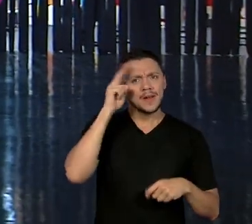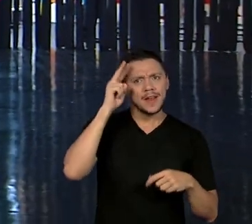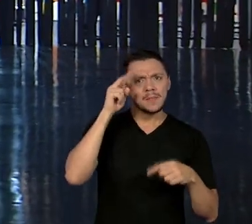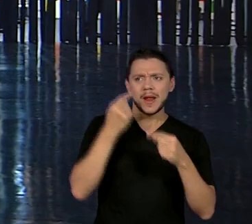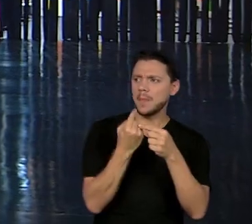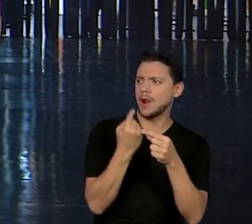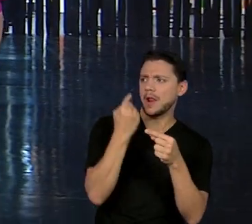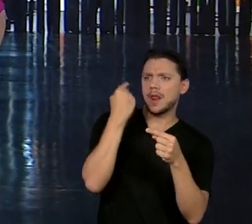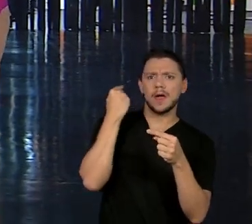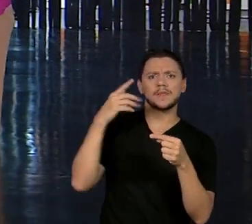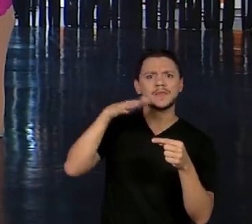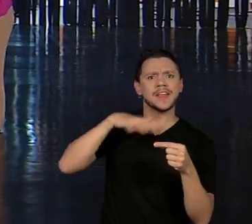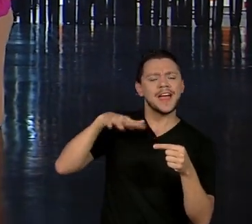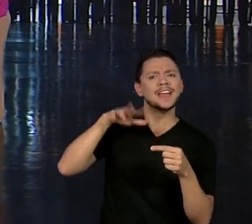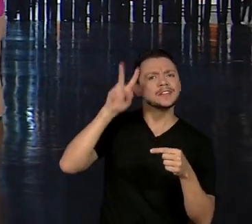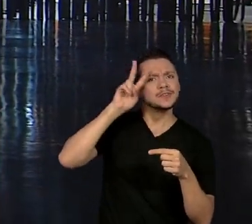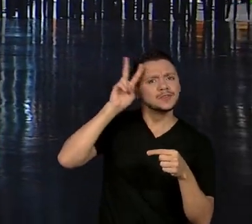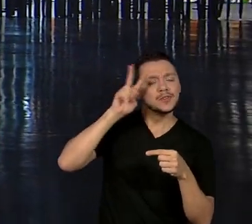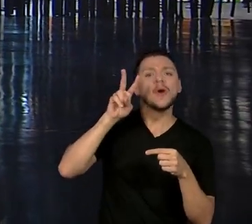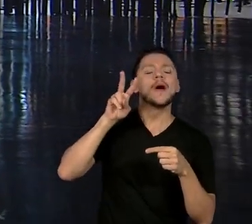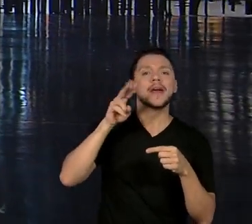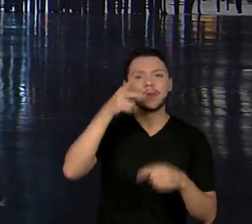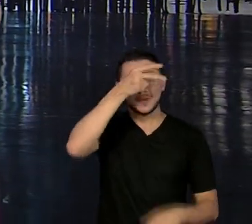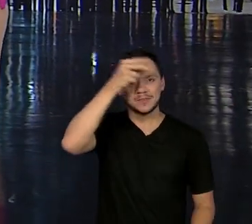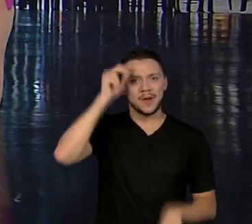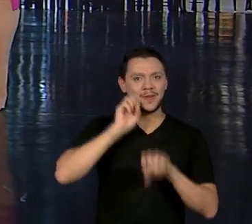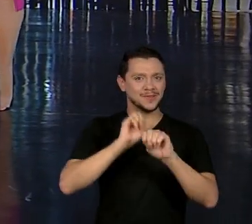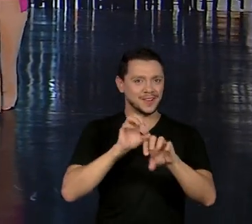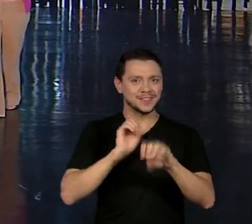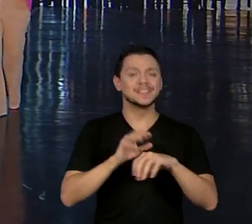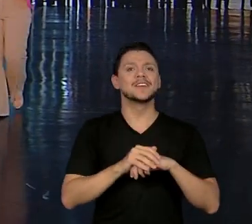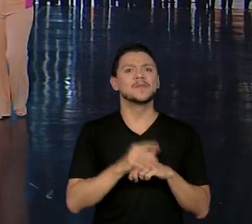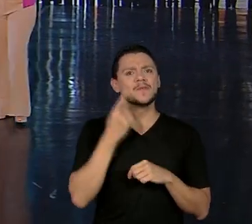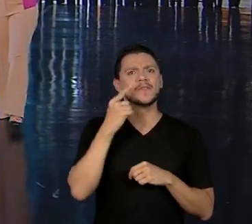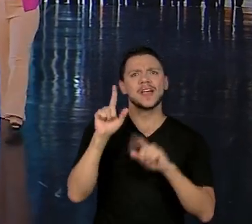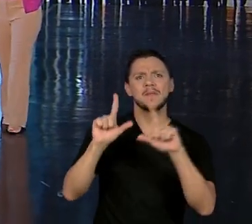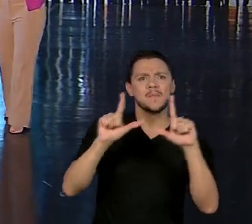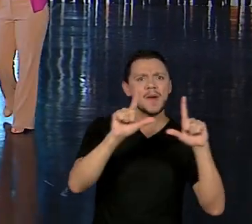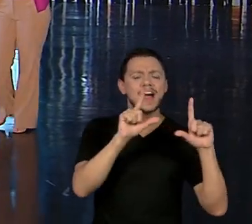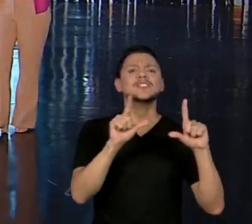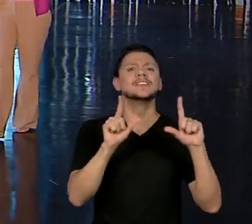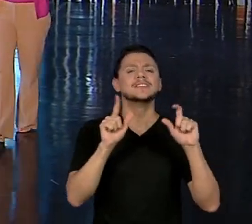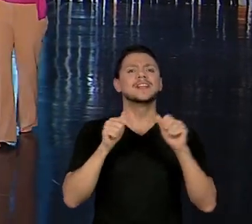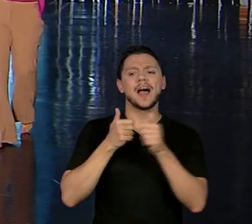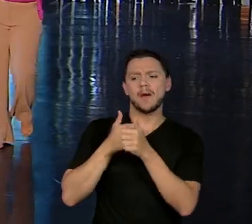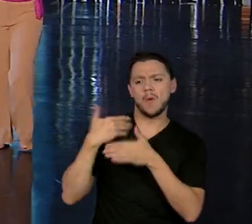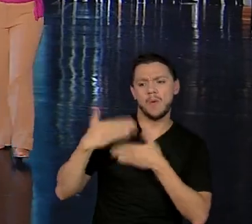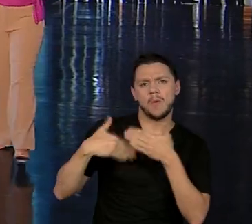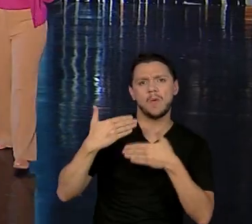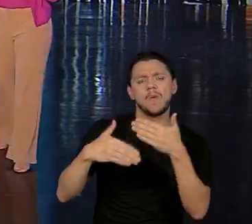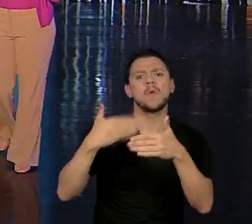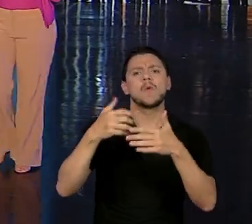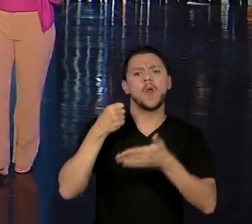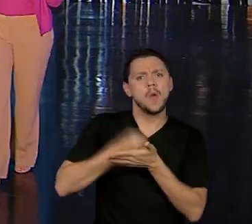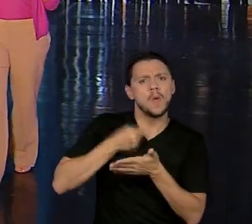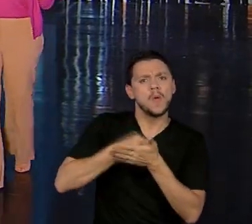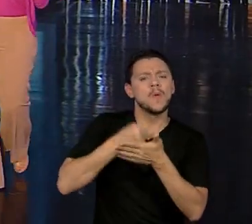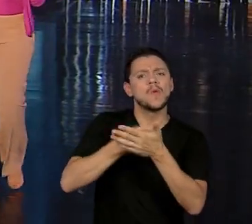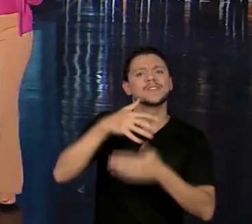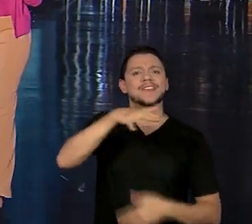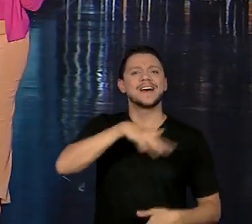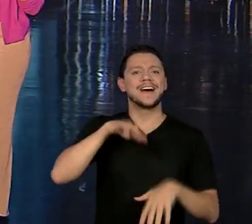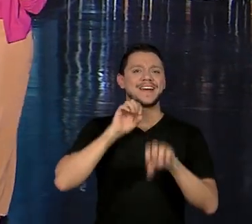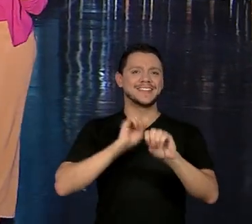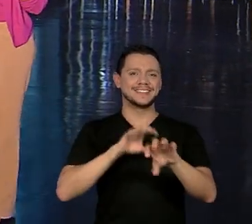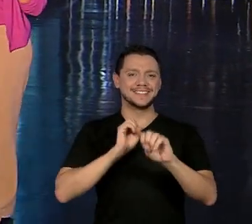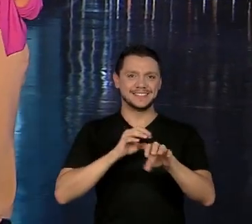Educação. Através das imagens, testemunhar uma longa e linda trajetória de luta através do ensino. Estrada